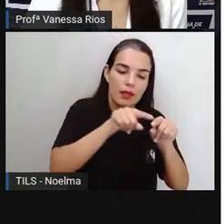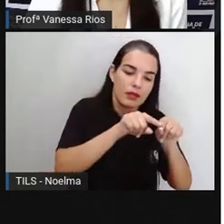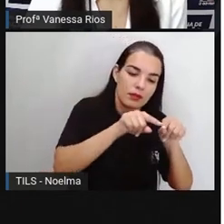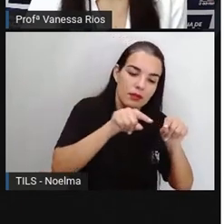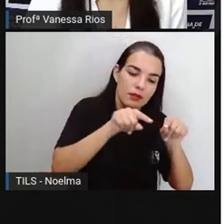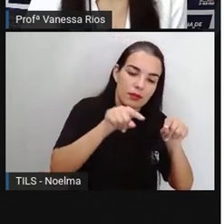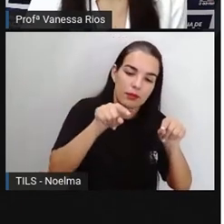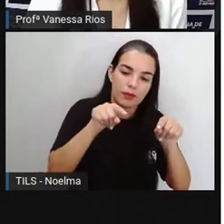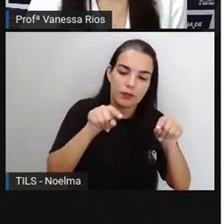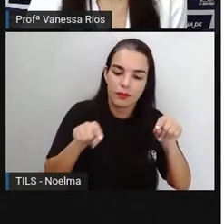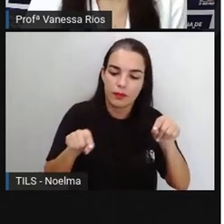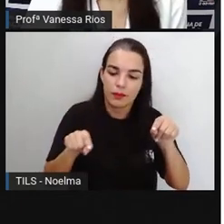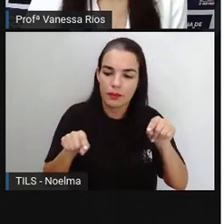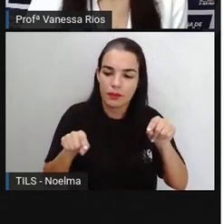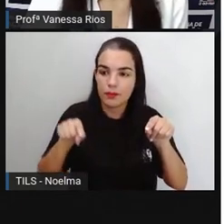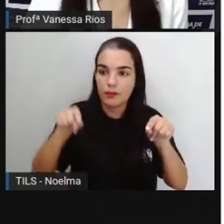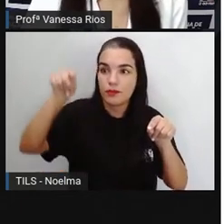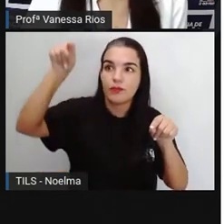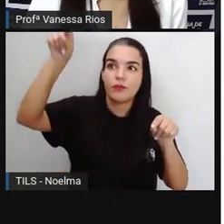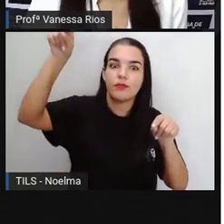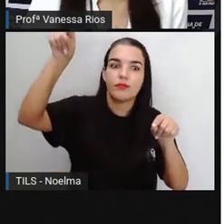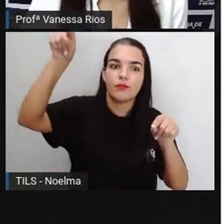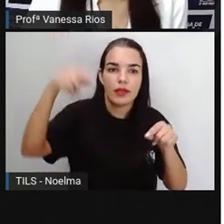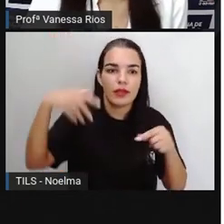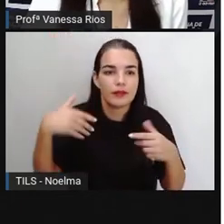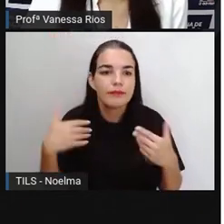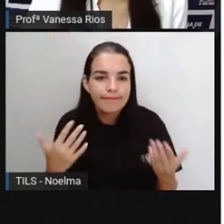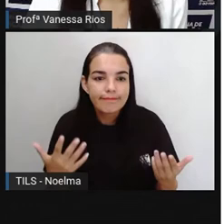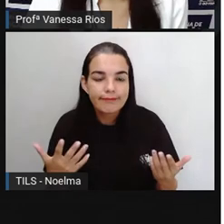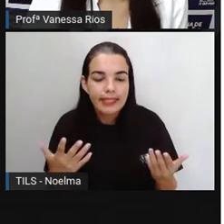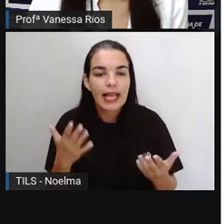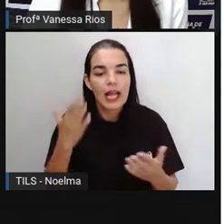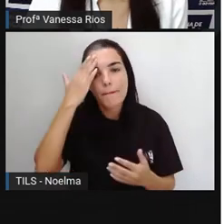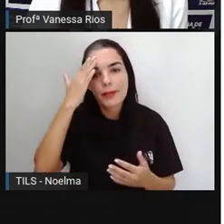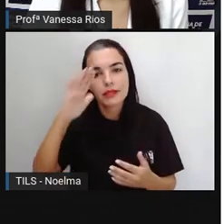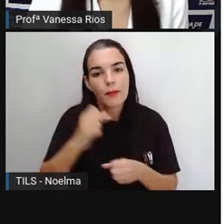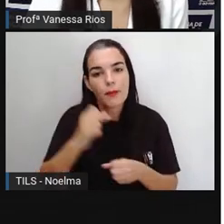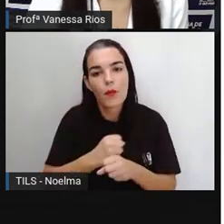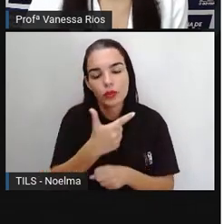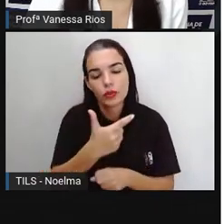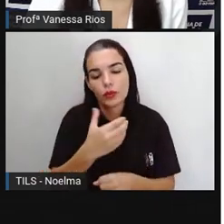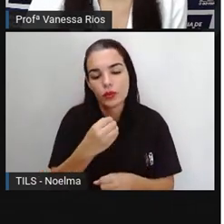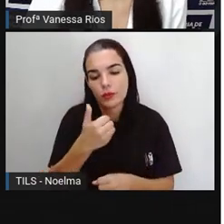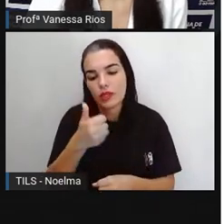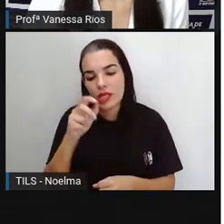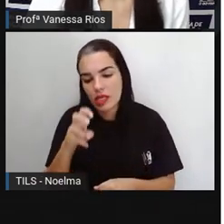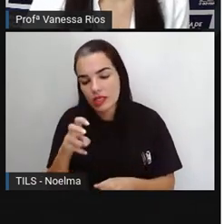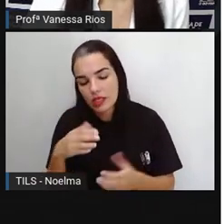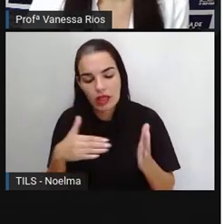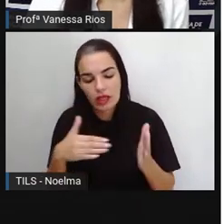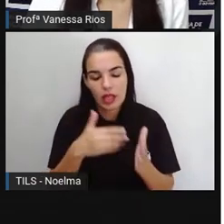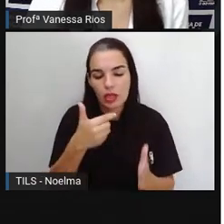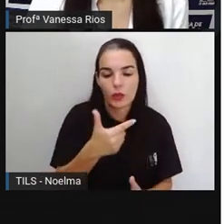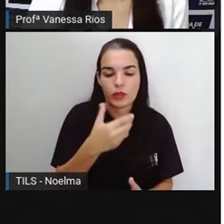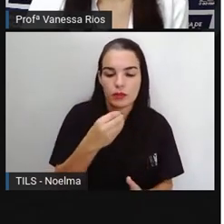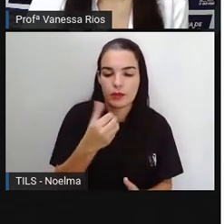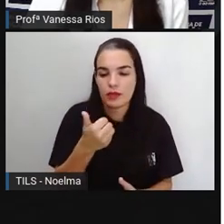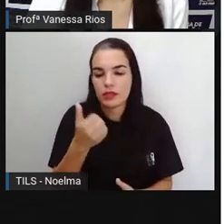aqui de forma crescente, principalmente entre os anos de 2015 e 2016.